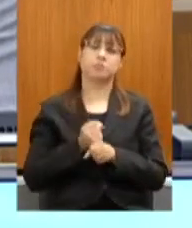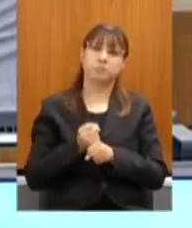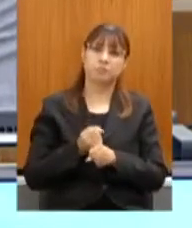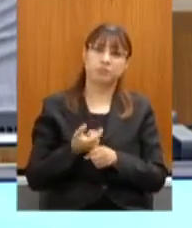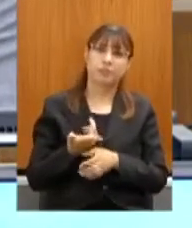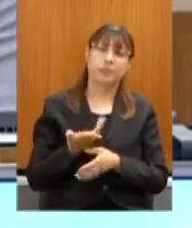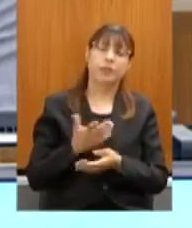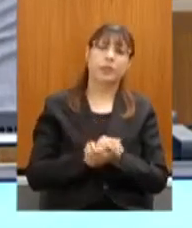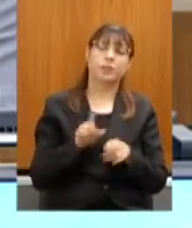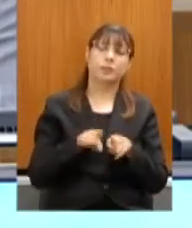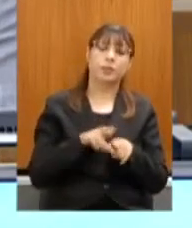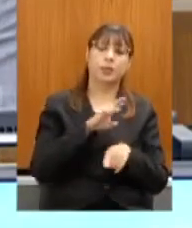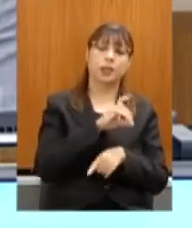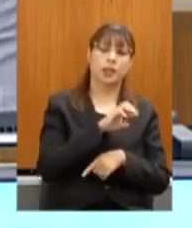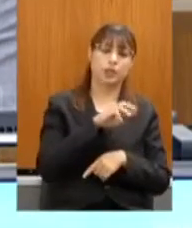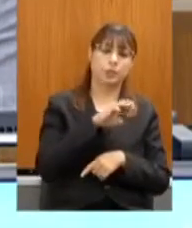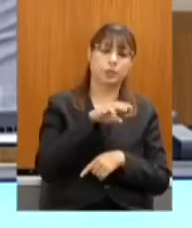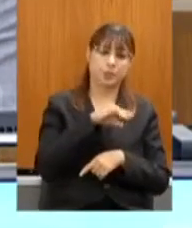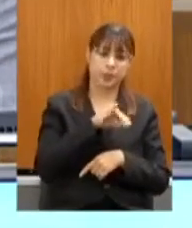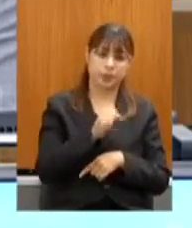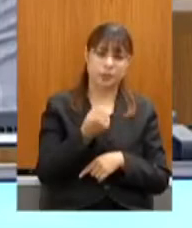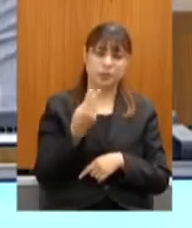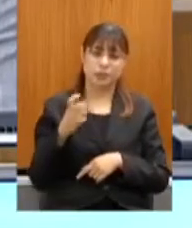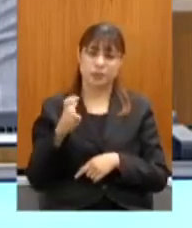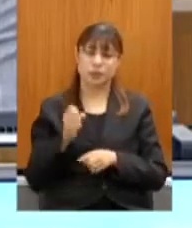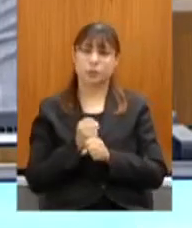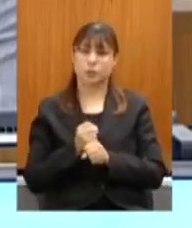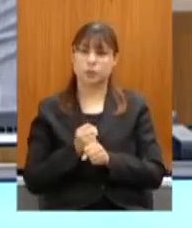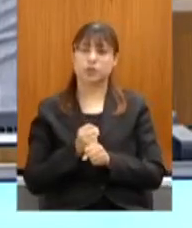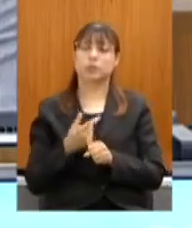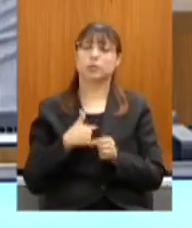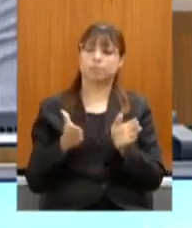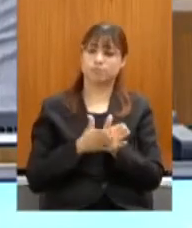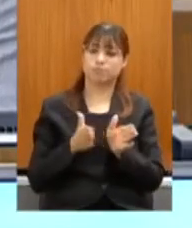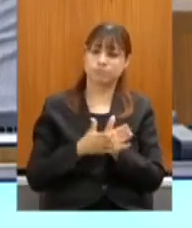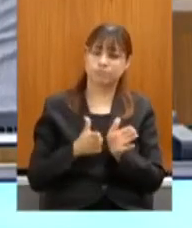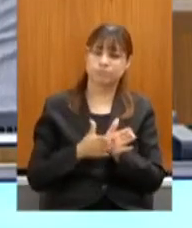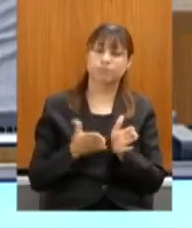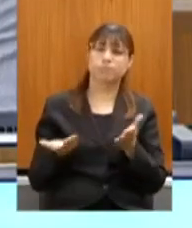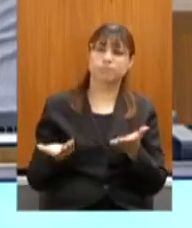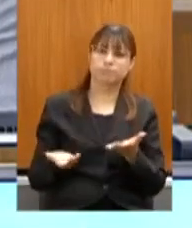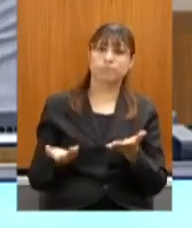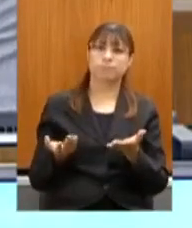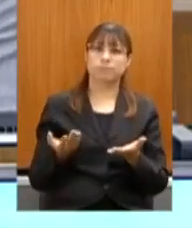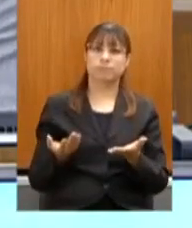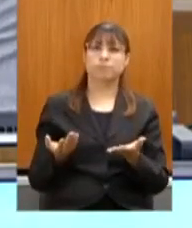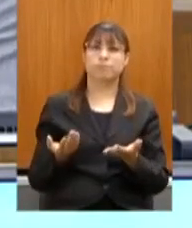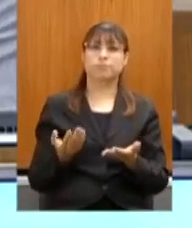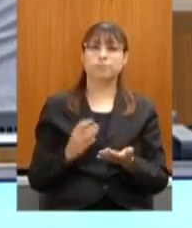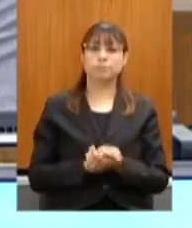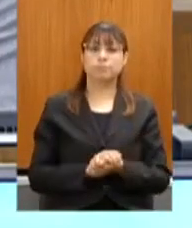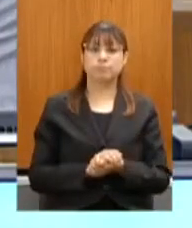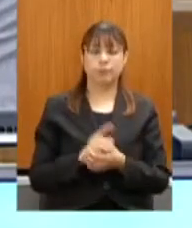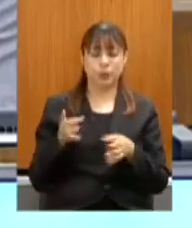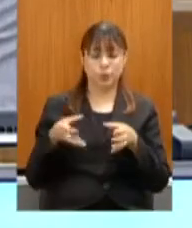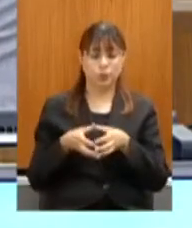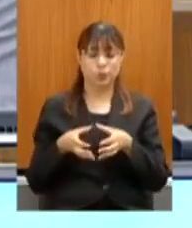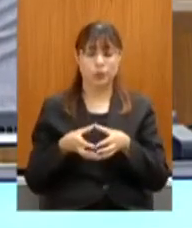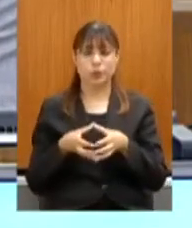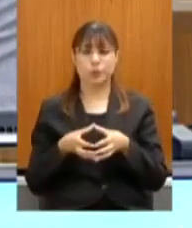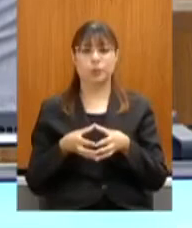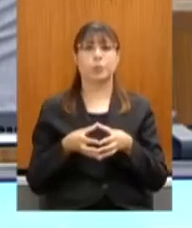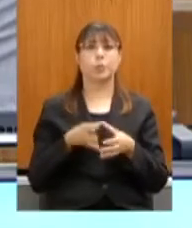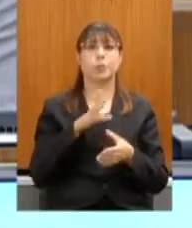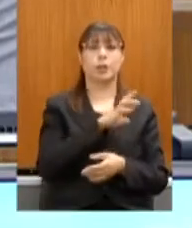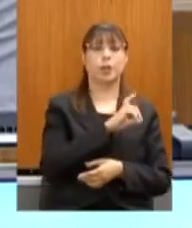fazendo 35. Meu saúdo, minhas saudações a esse grupo Rede